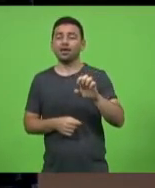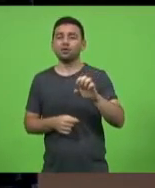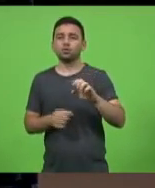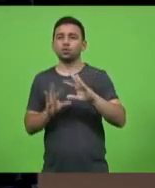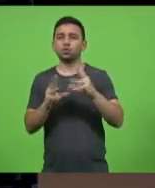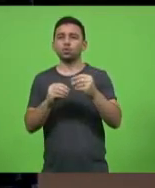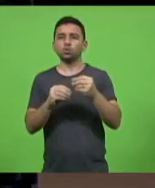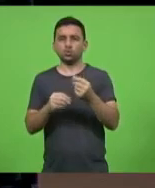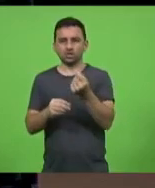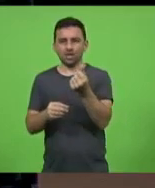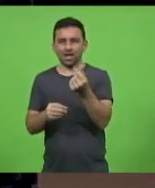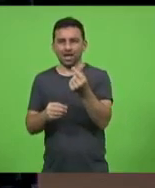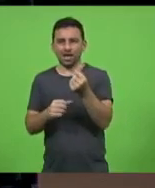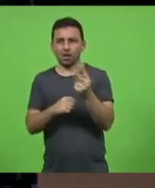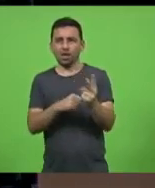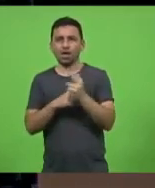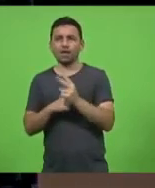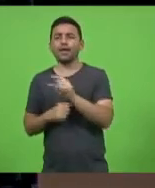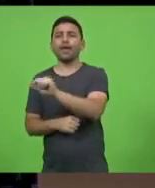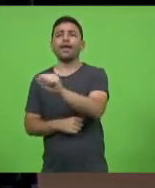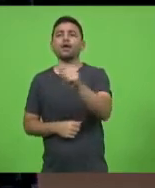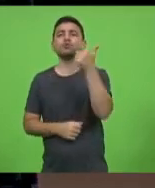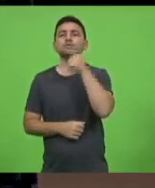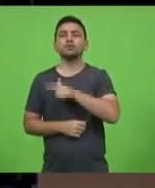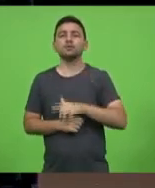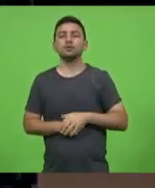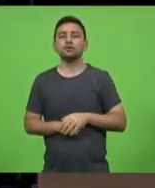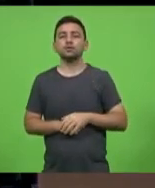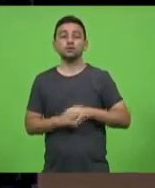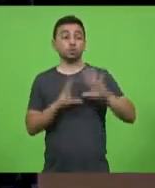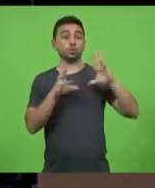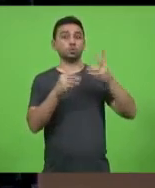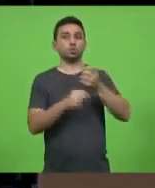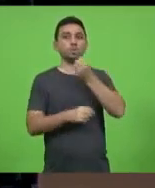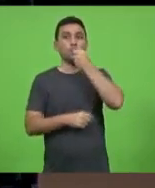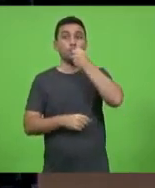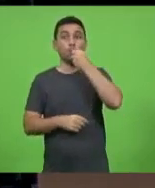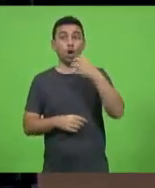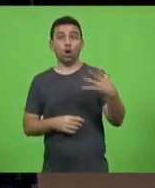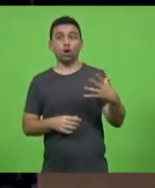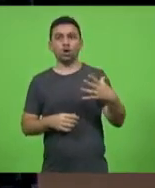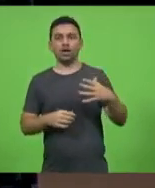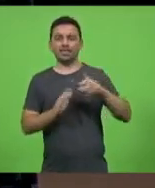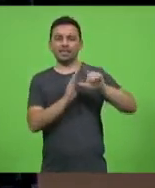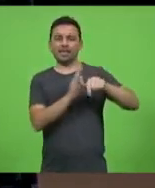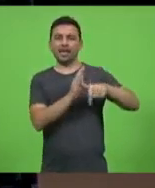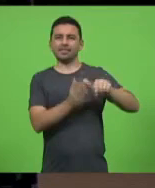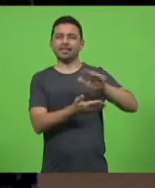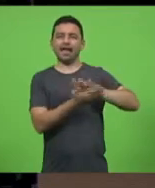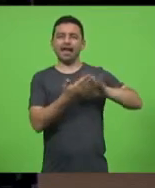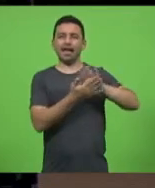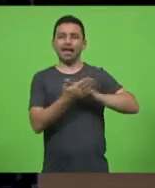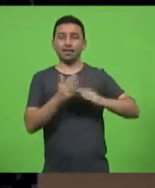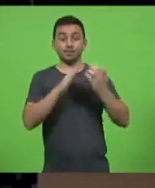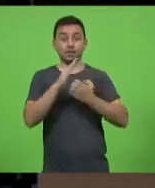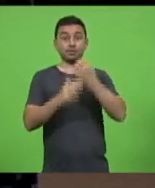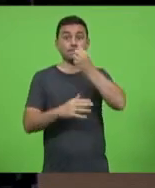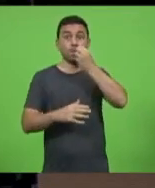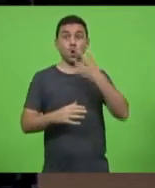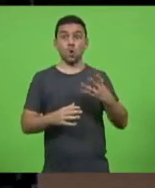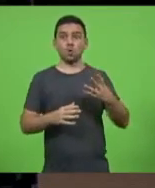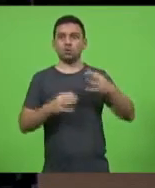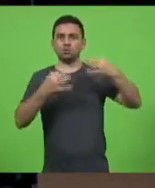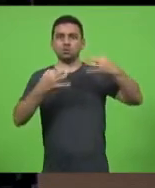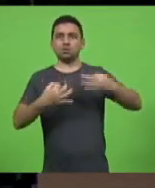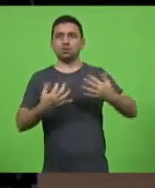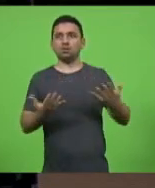estadual que estão passando, quem está conseguindo, os bombons, quem não está atrasado, quem está com score bom, então,